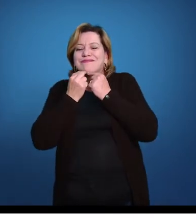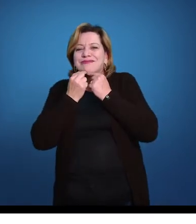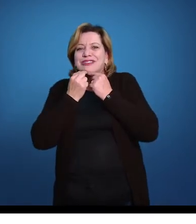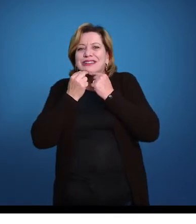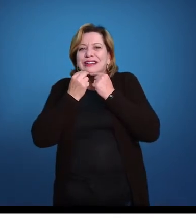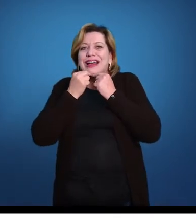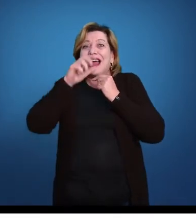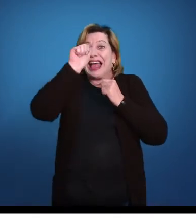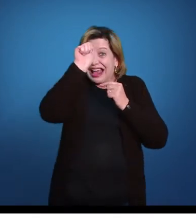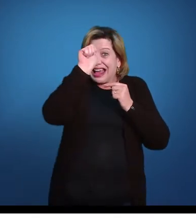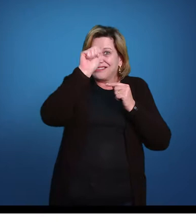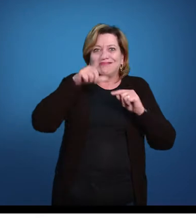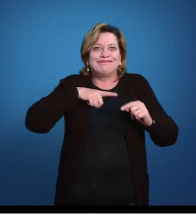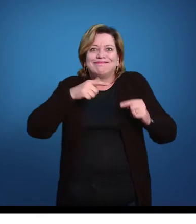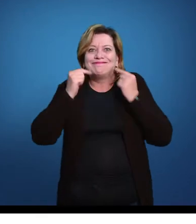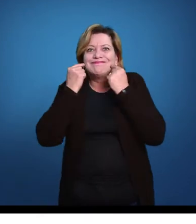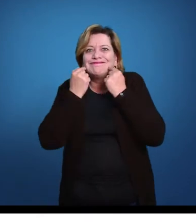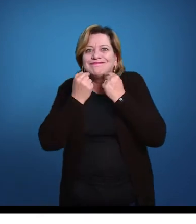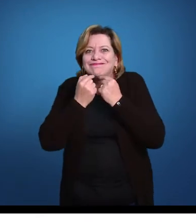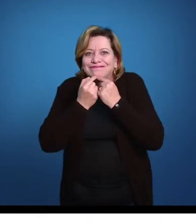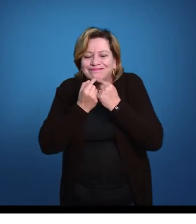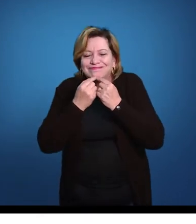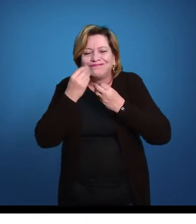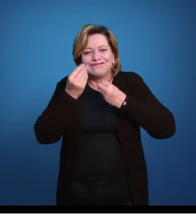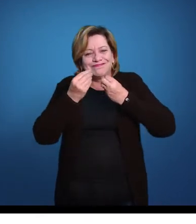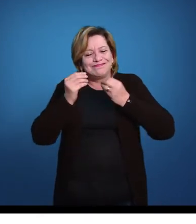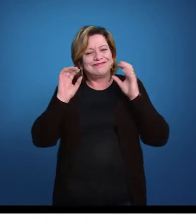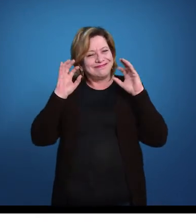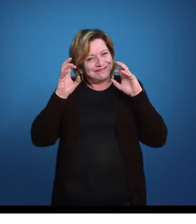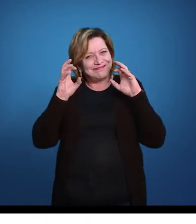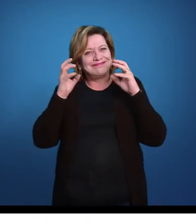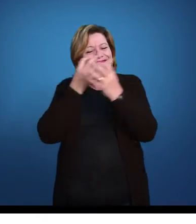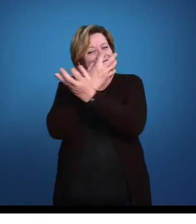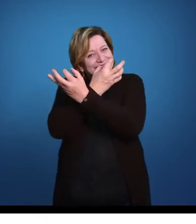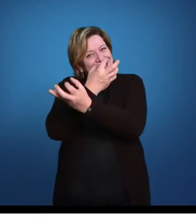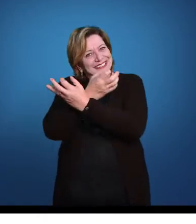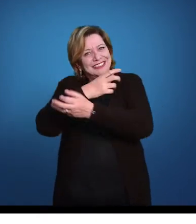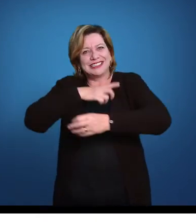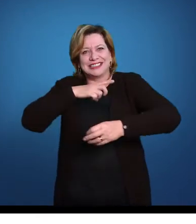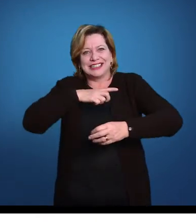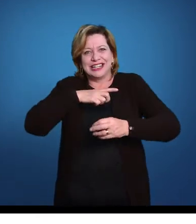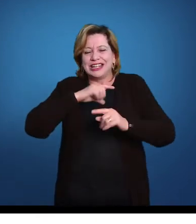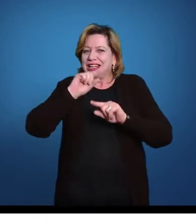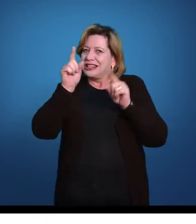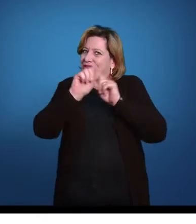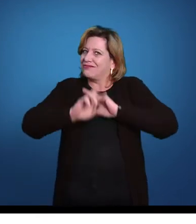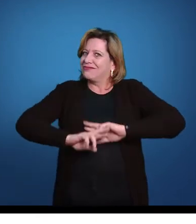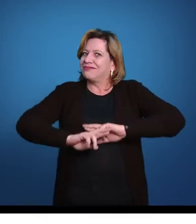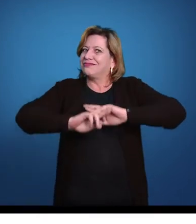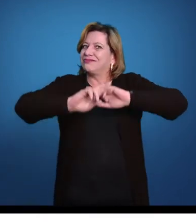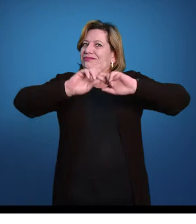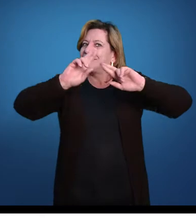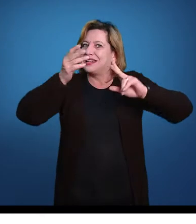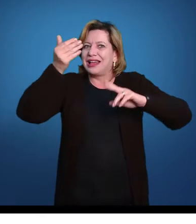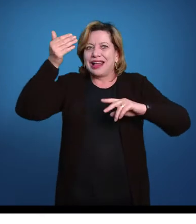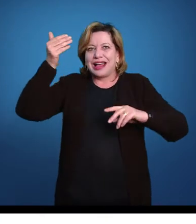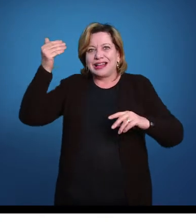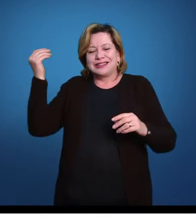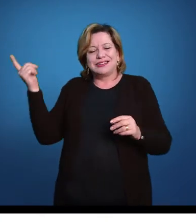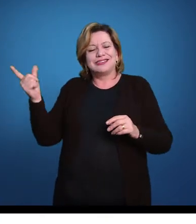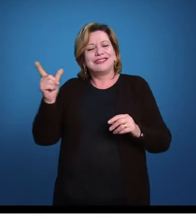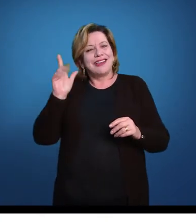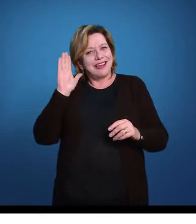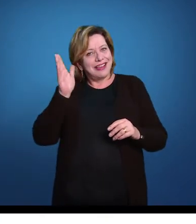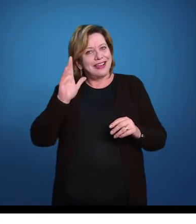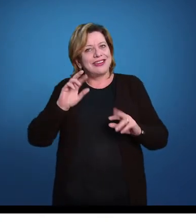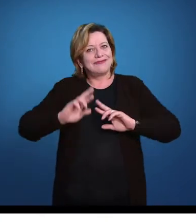São os vertebrados que não tem mandíbulas, esse não é um táxon formal, ele já foi uma vez uma classe de